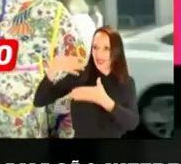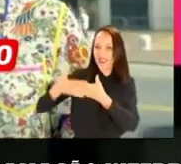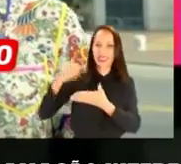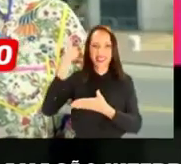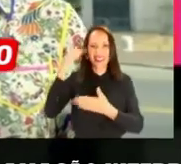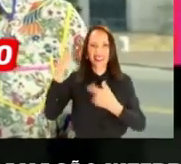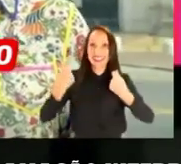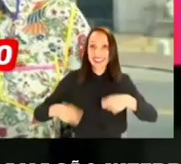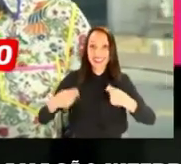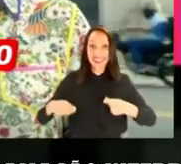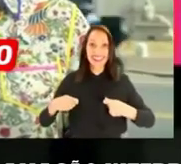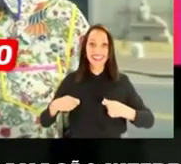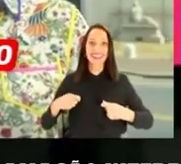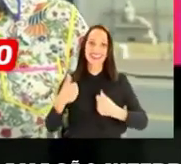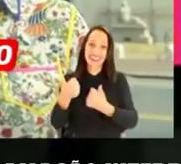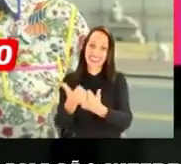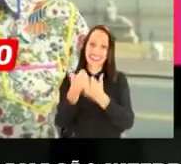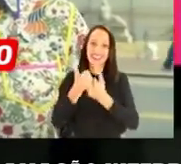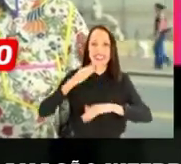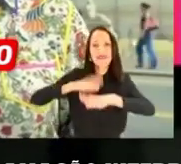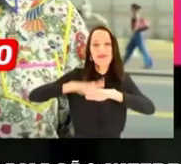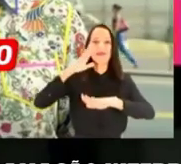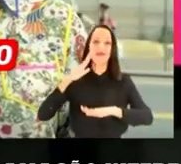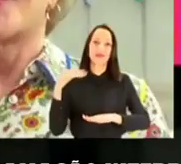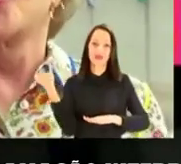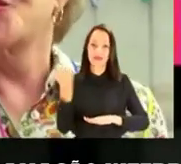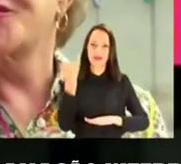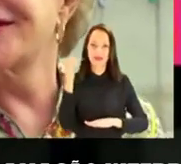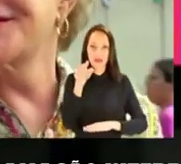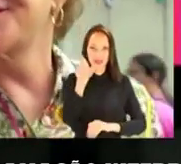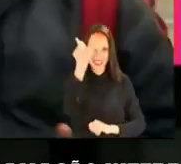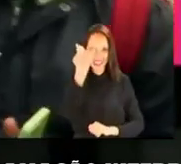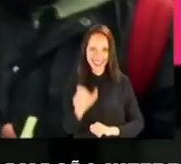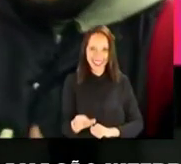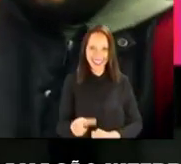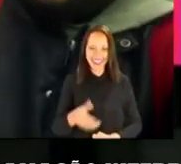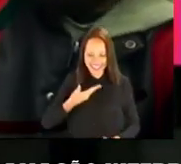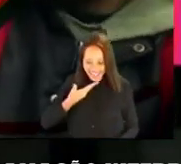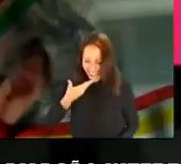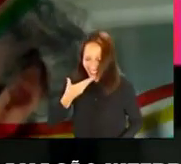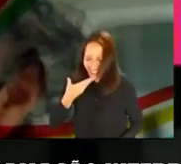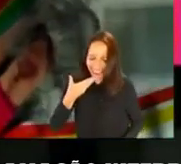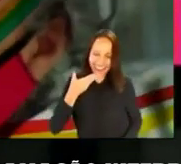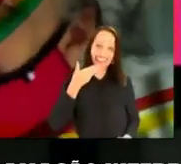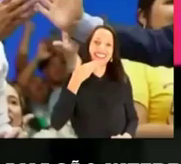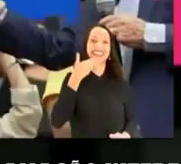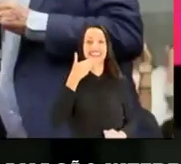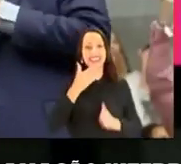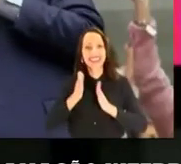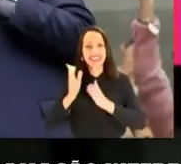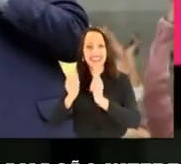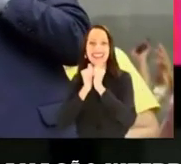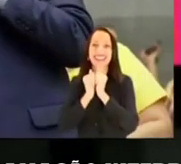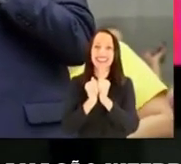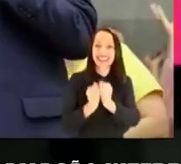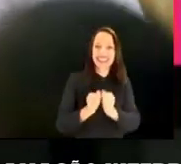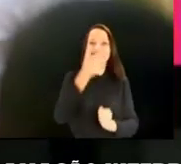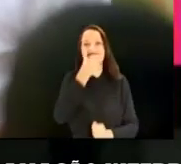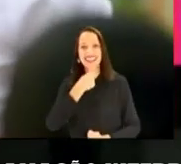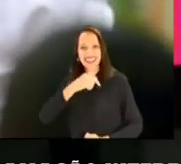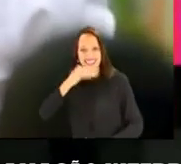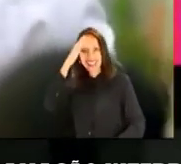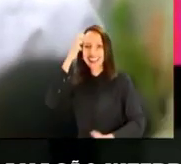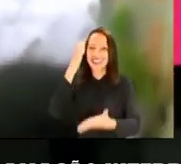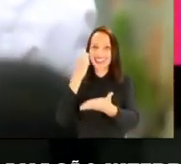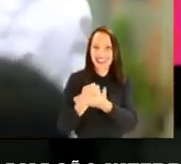Paulo, a gente precisa do apoio mais importante. O seu. Ergue essa cabeça, vai com bolos,